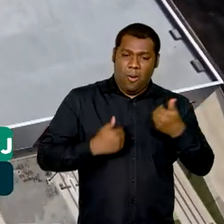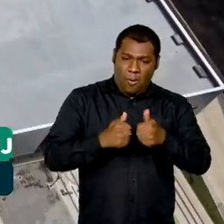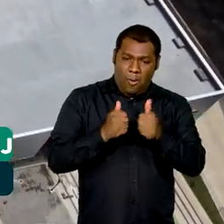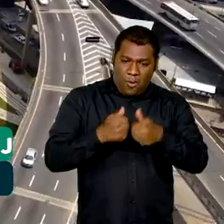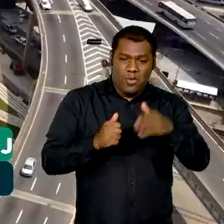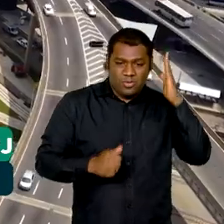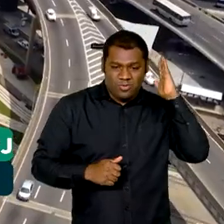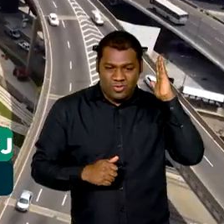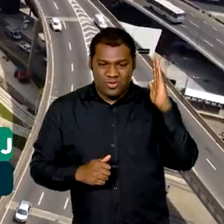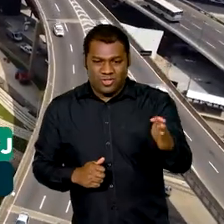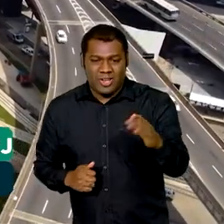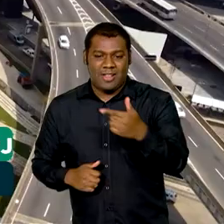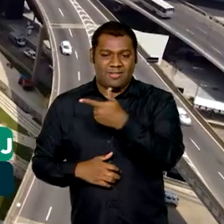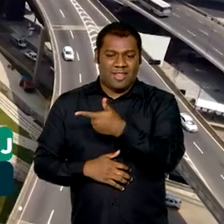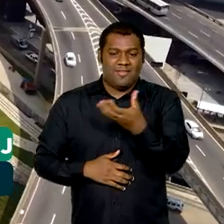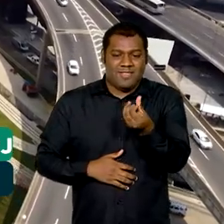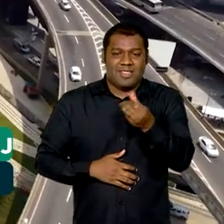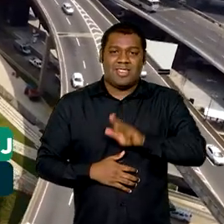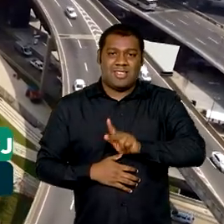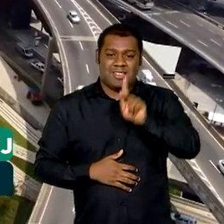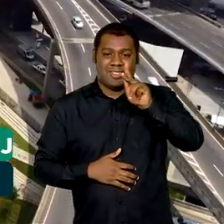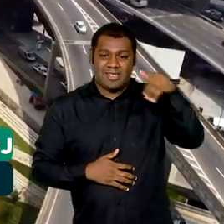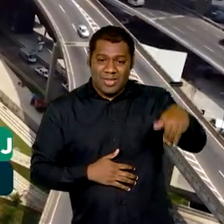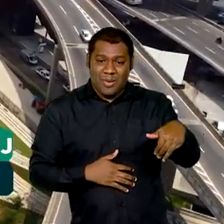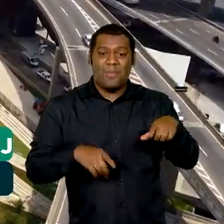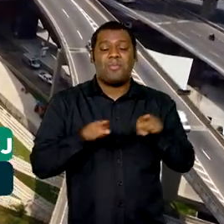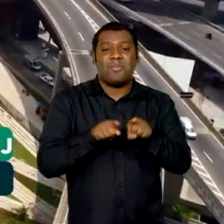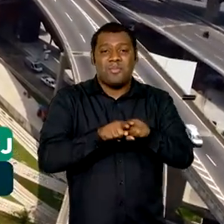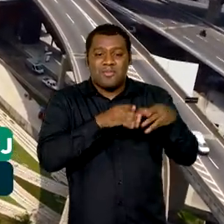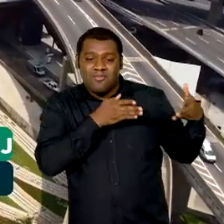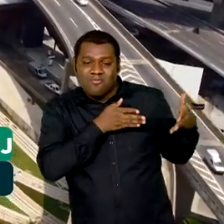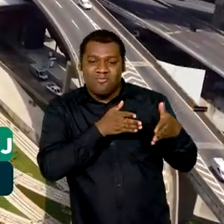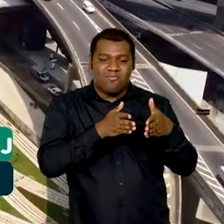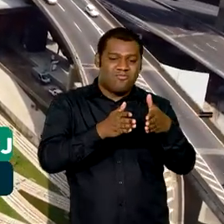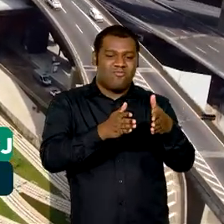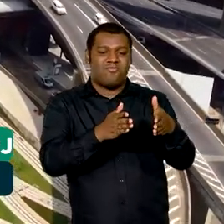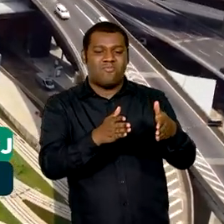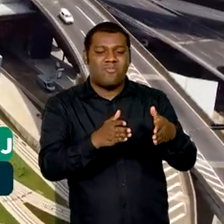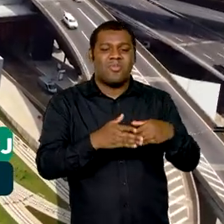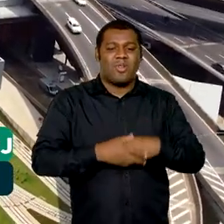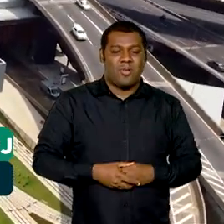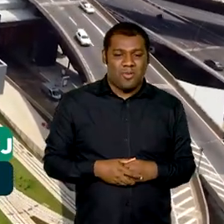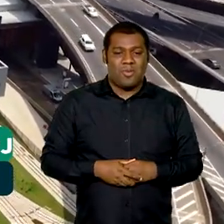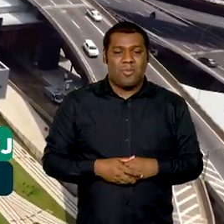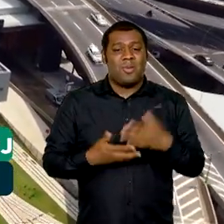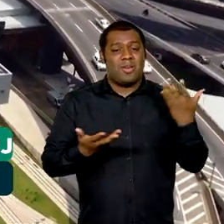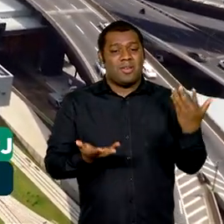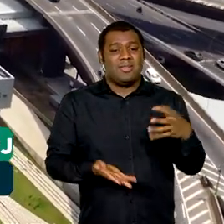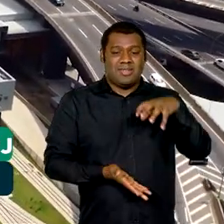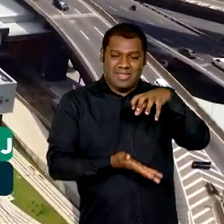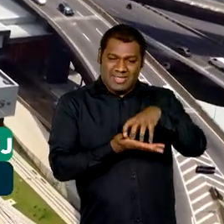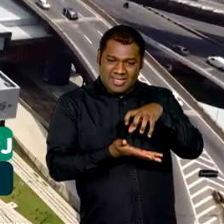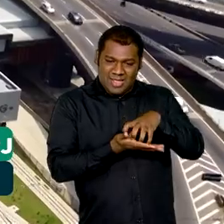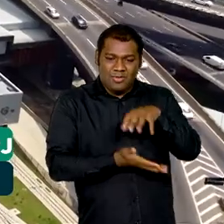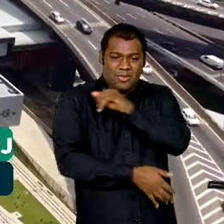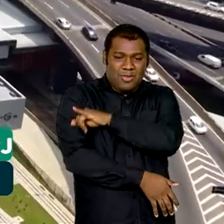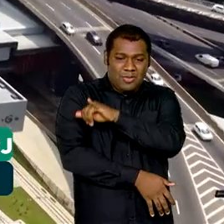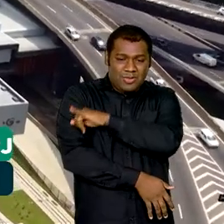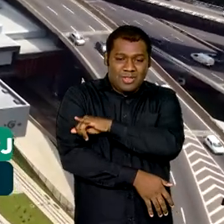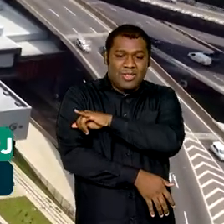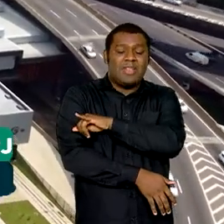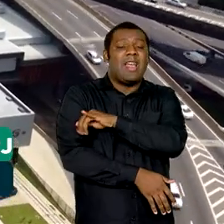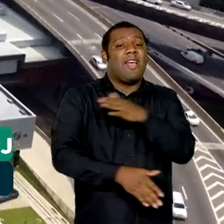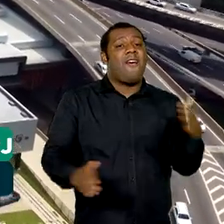quilômetros. Haverá ainda uma linha executiva, indo do Terminal de Integração até o